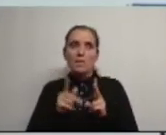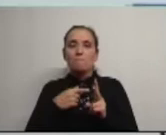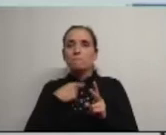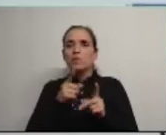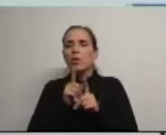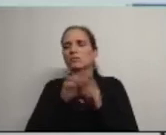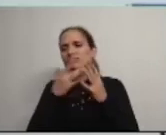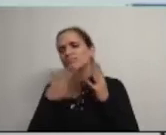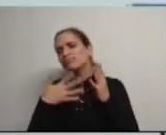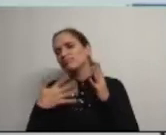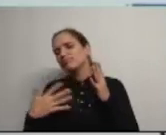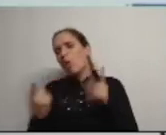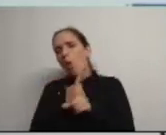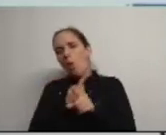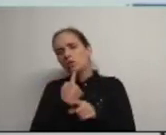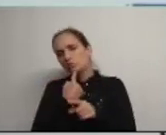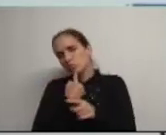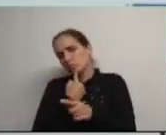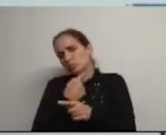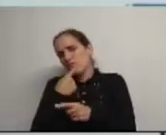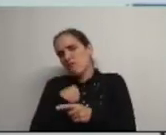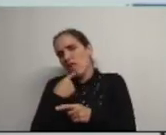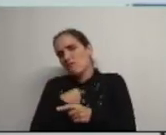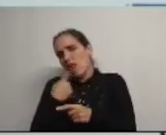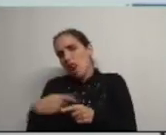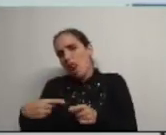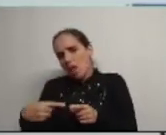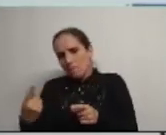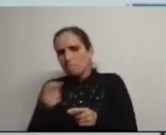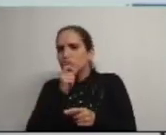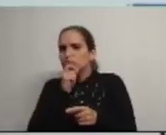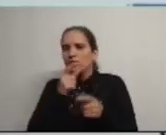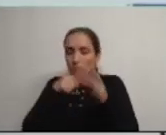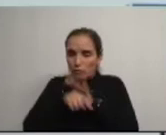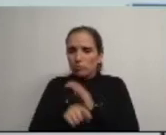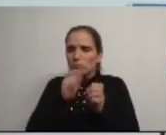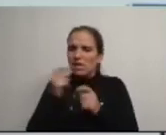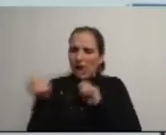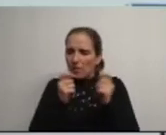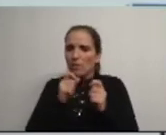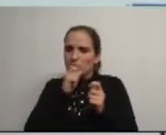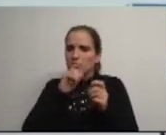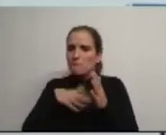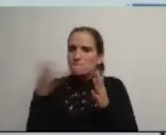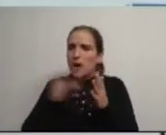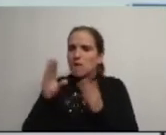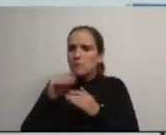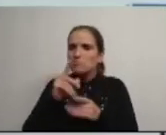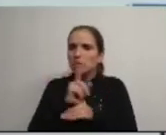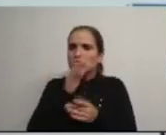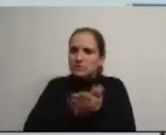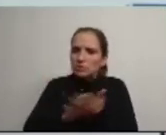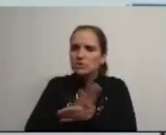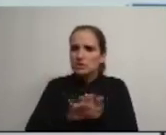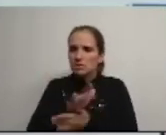dissecar o longo rol de falhança deste executivo o debate aprofundado destes assuntos daria pano para mangas e uma imagem bem mais real e verdadeira do Estado do